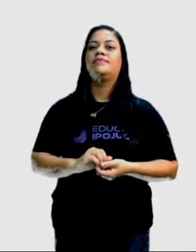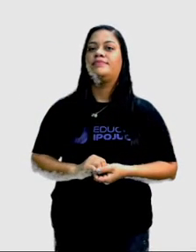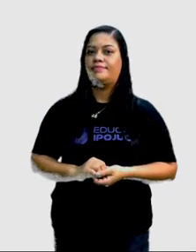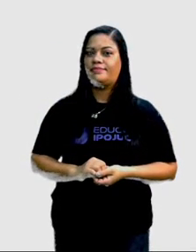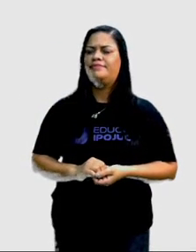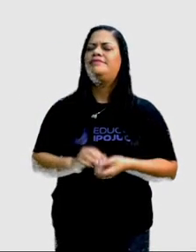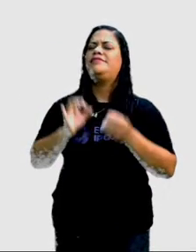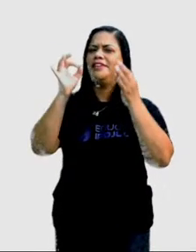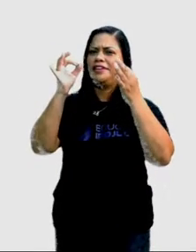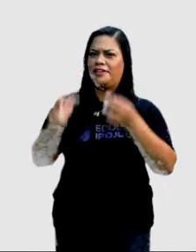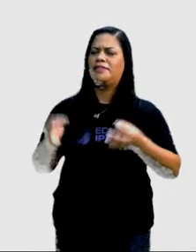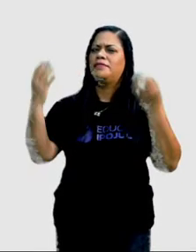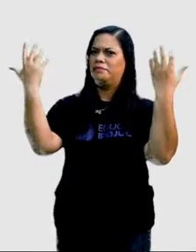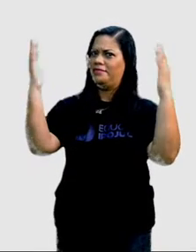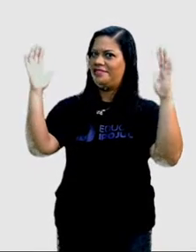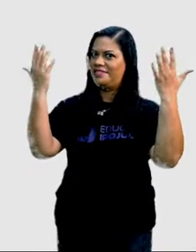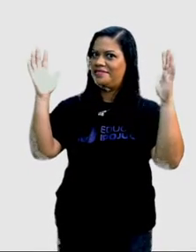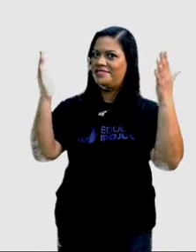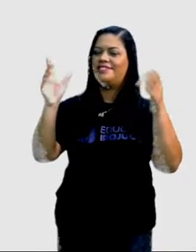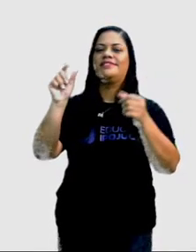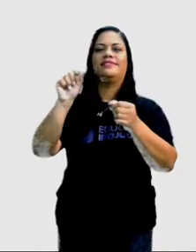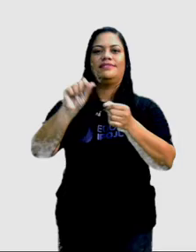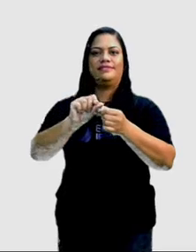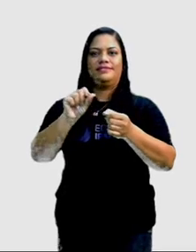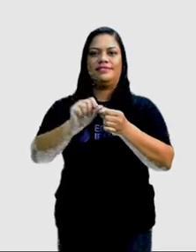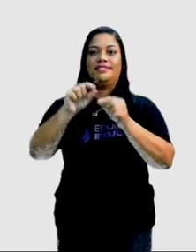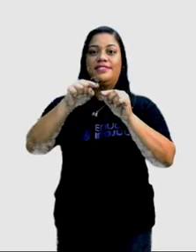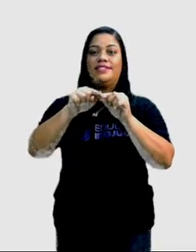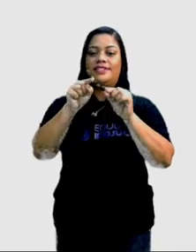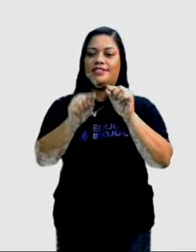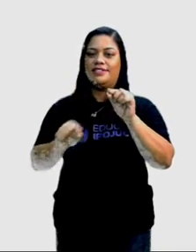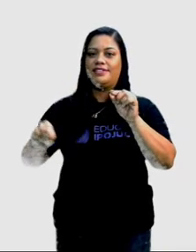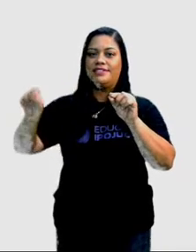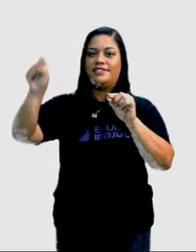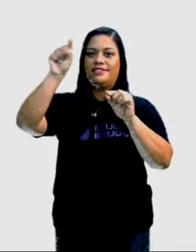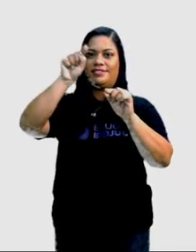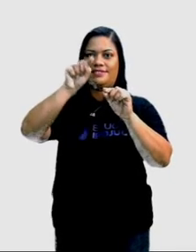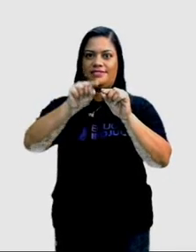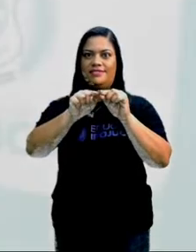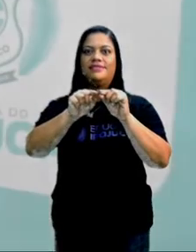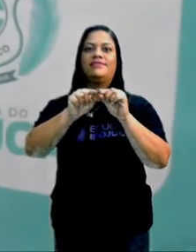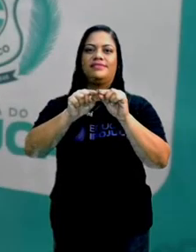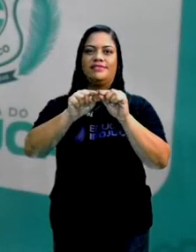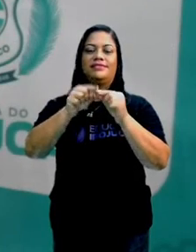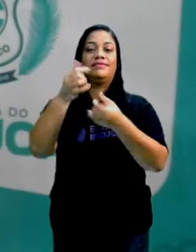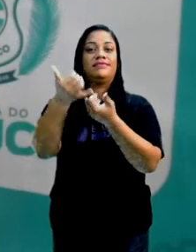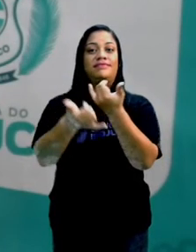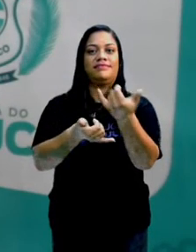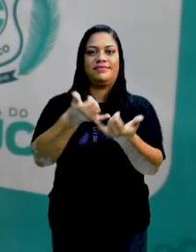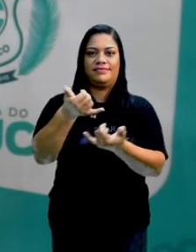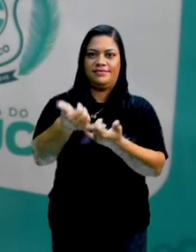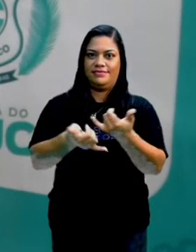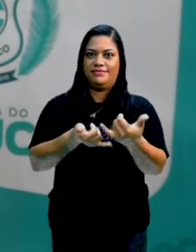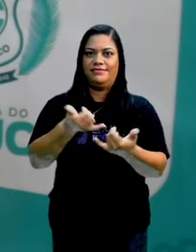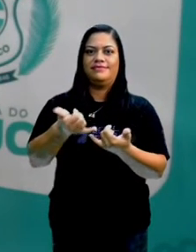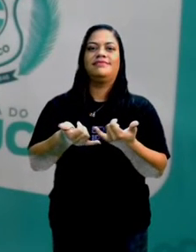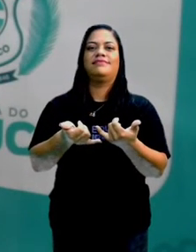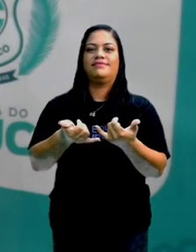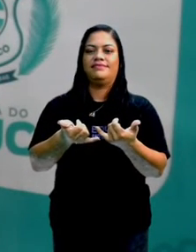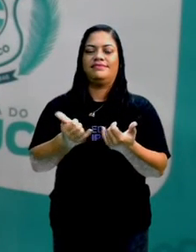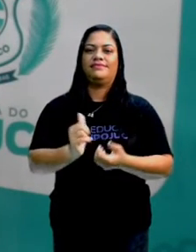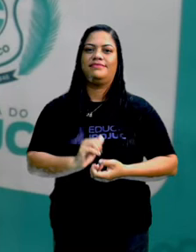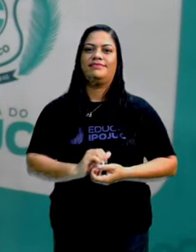Muito bem. Olha que ele fez um círculo. Fez um círculo para poder brincar e